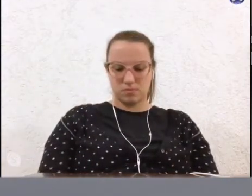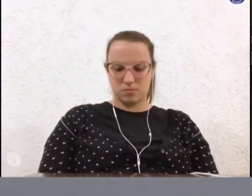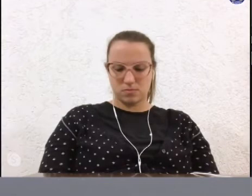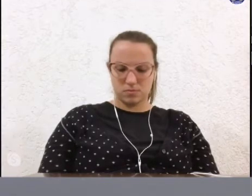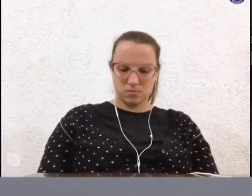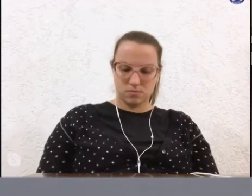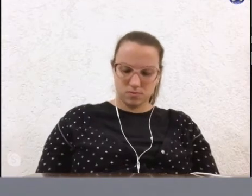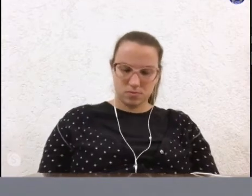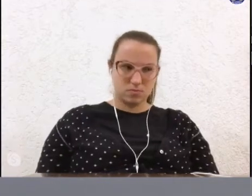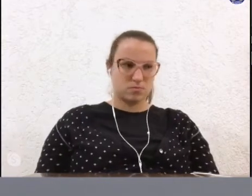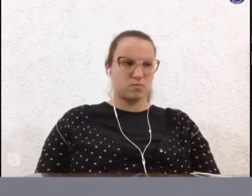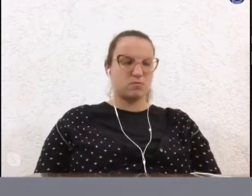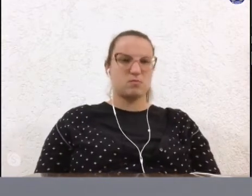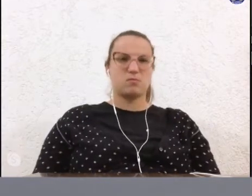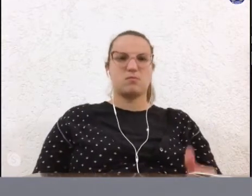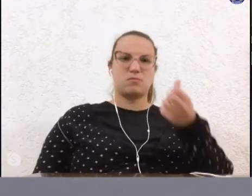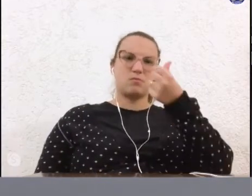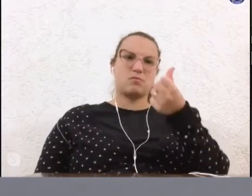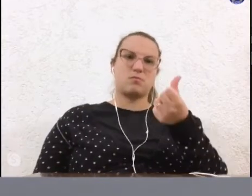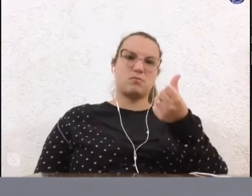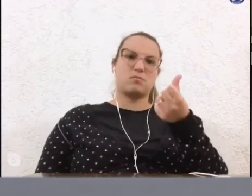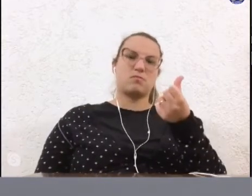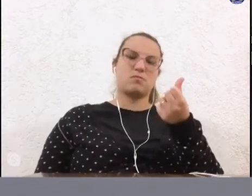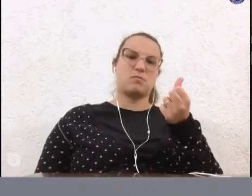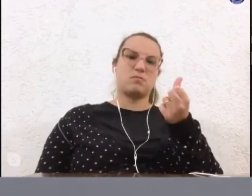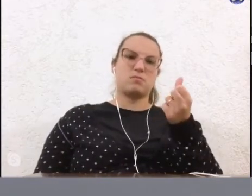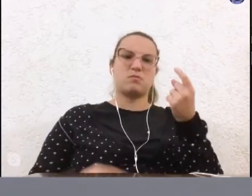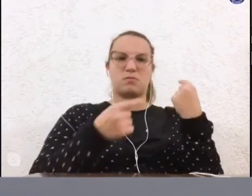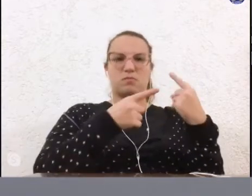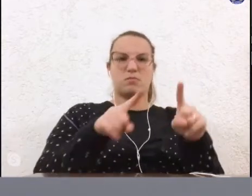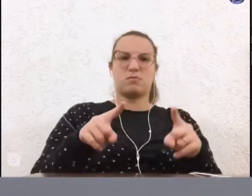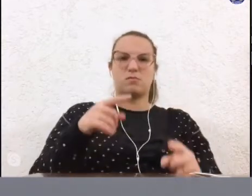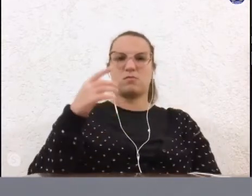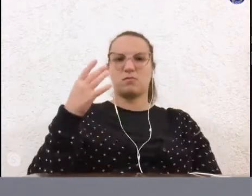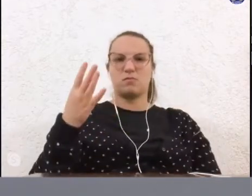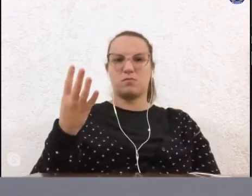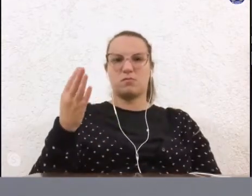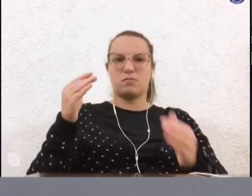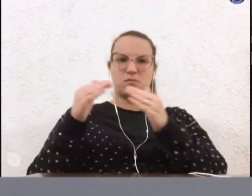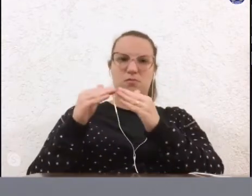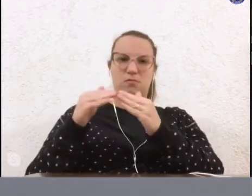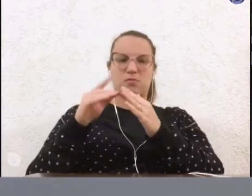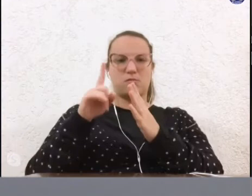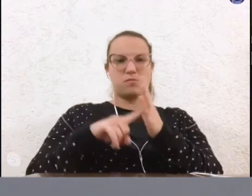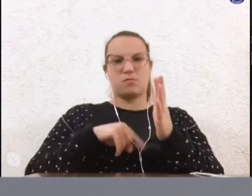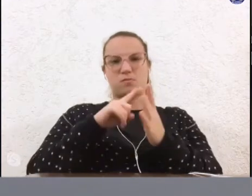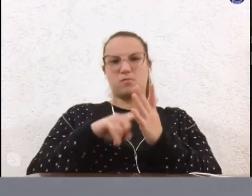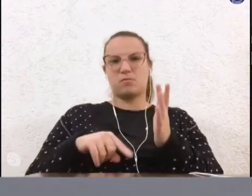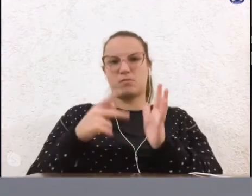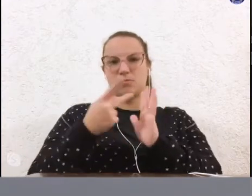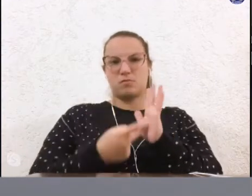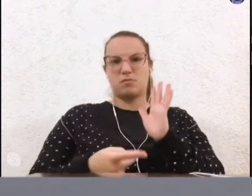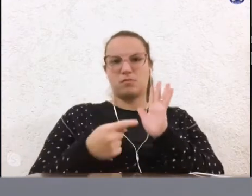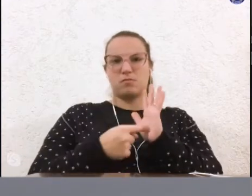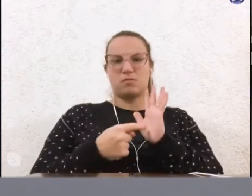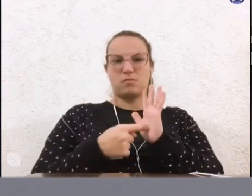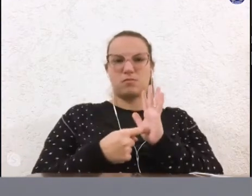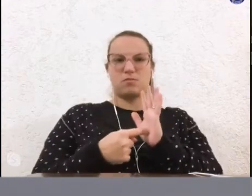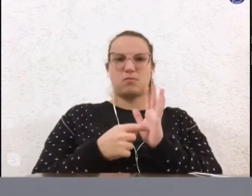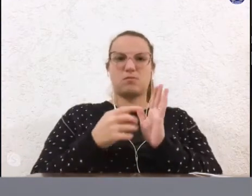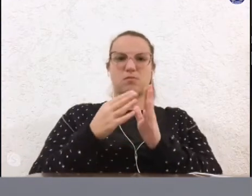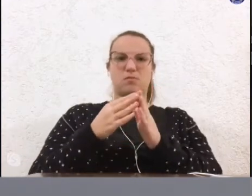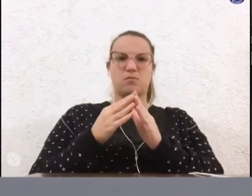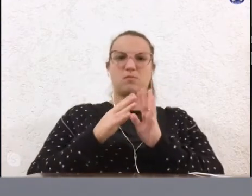com seis votos contrários quatro favoráveis está rejeitado o projeto está rejeitado o pedido de adiamento